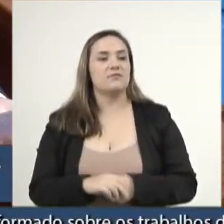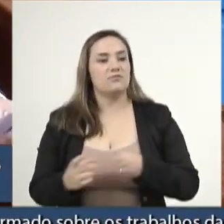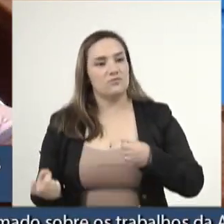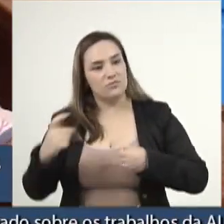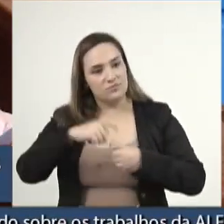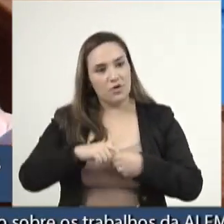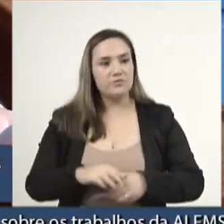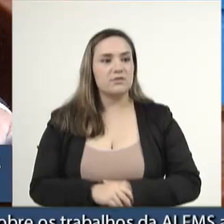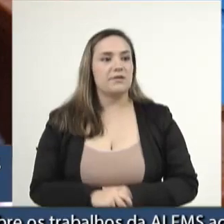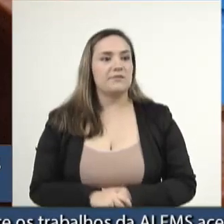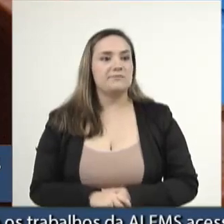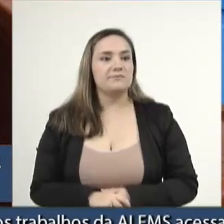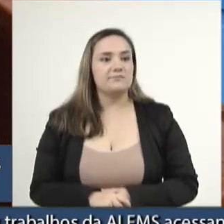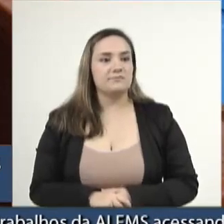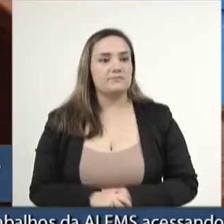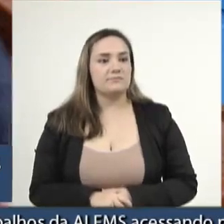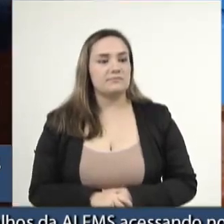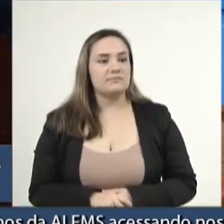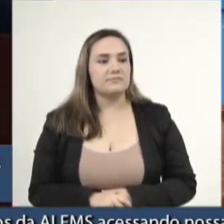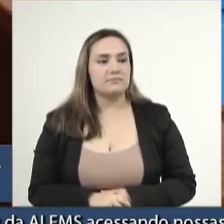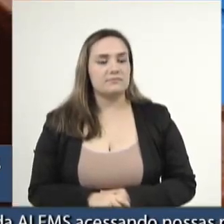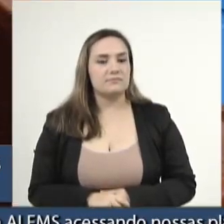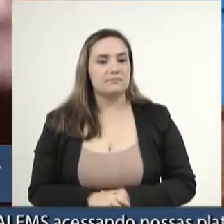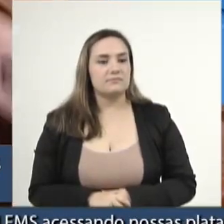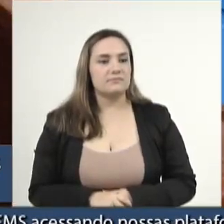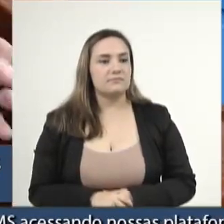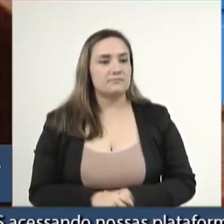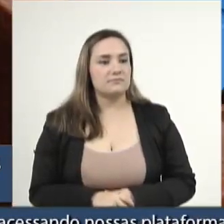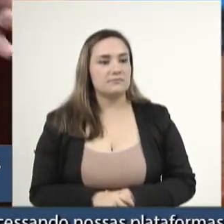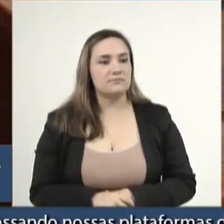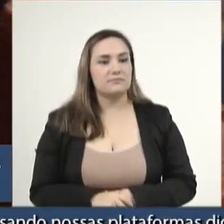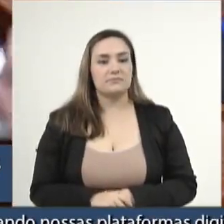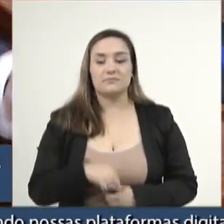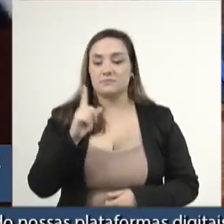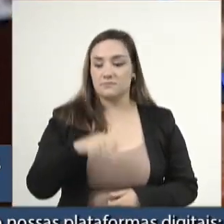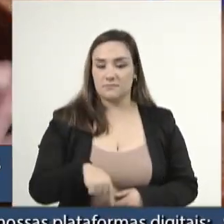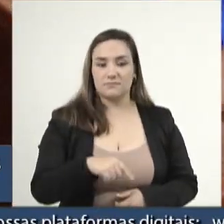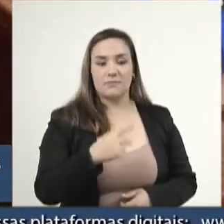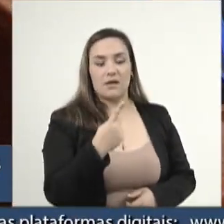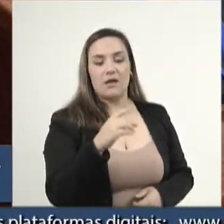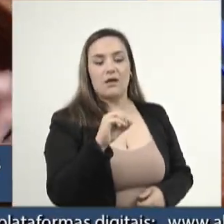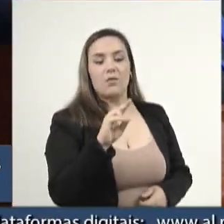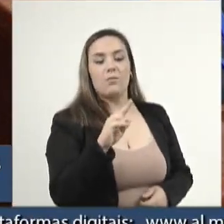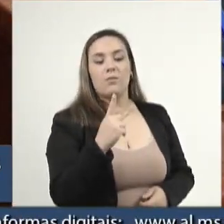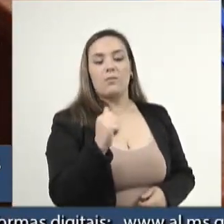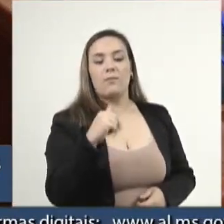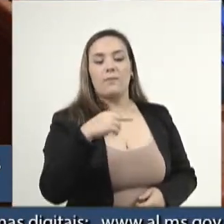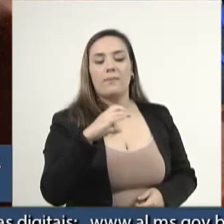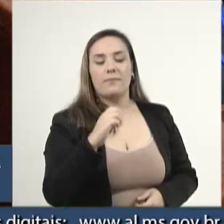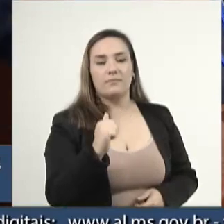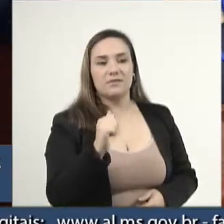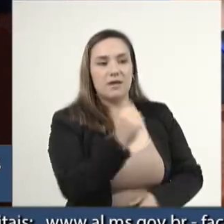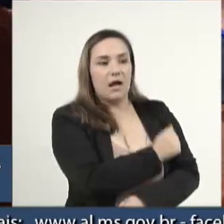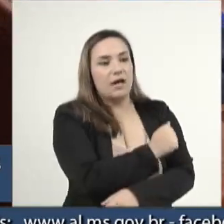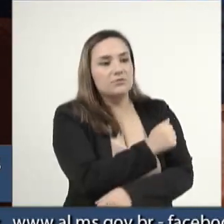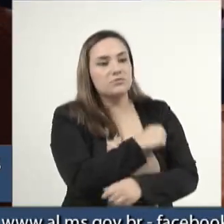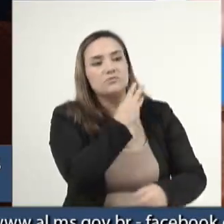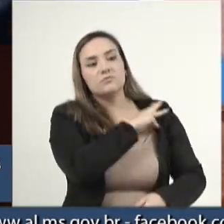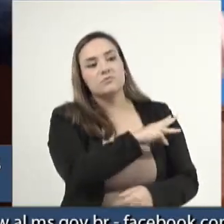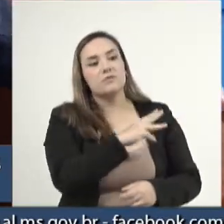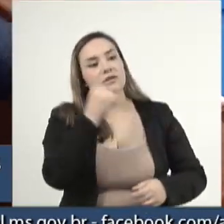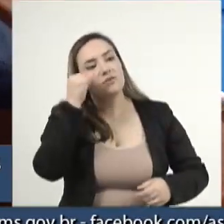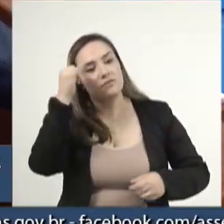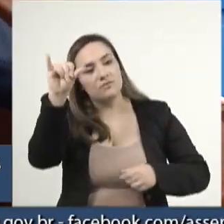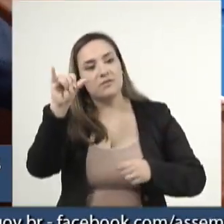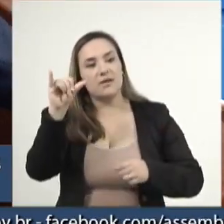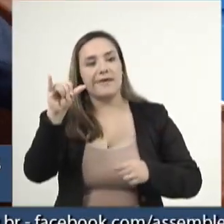volta o programa. Poupança para estudante do ensino médio, para combater a evasão que existe